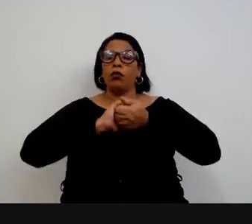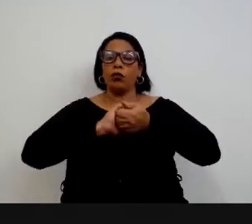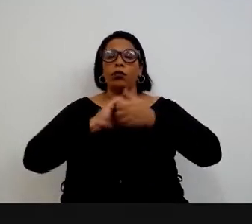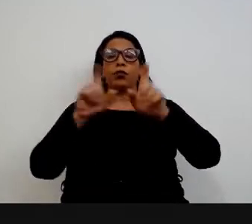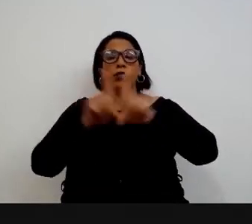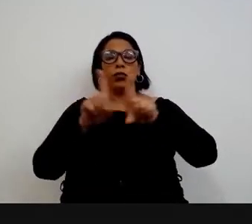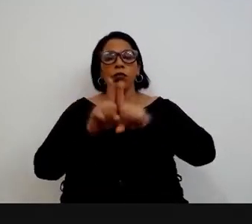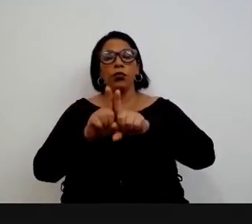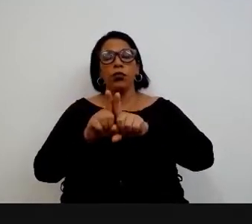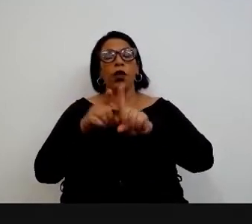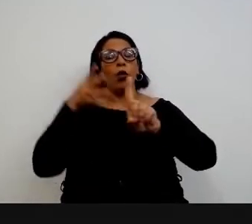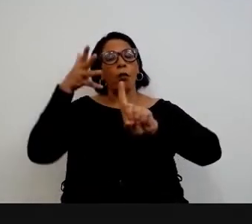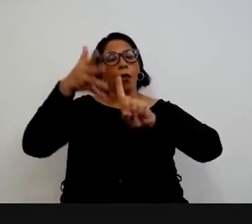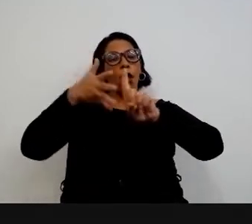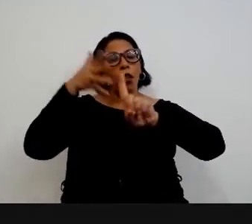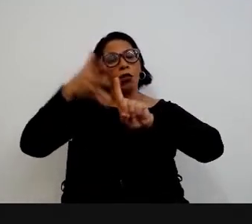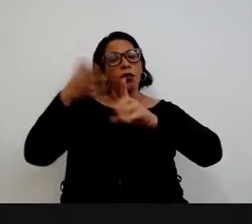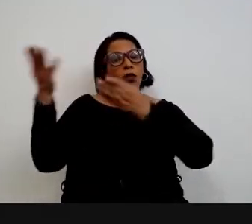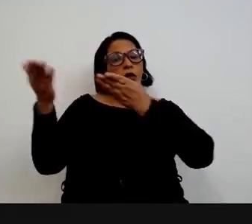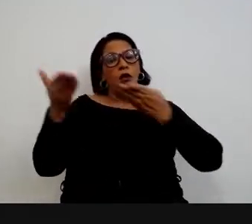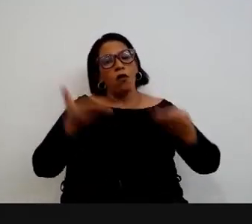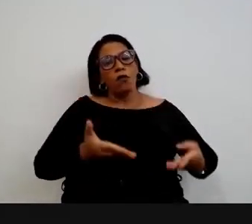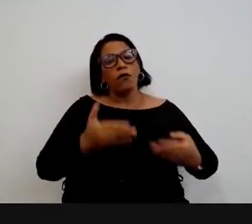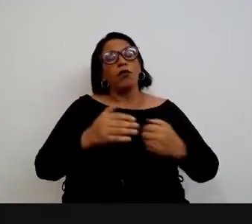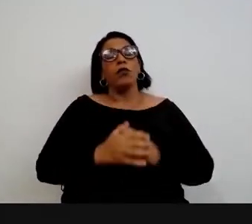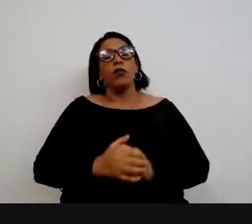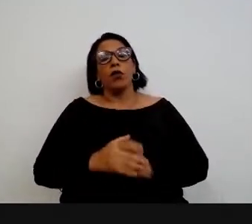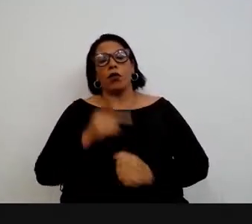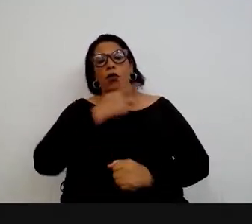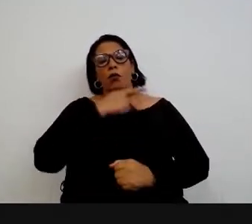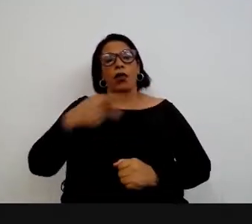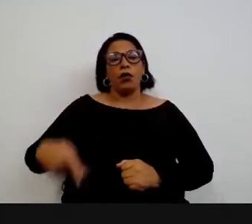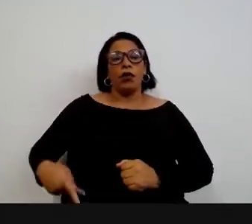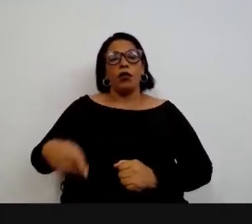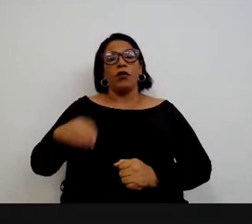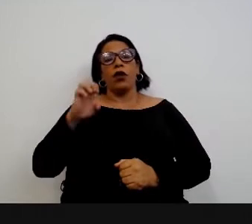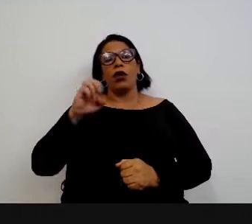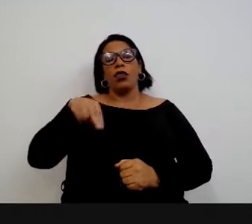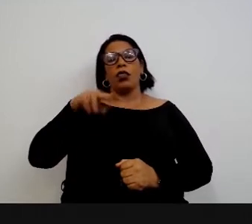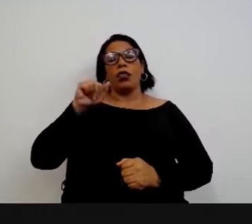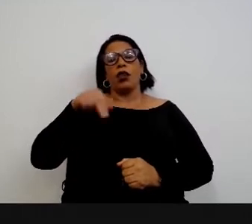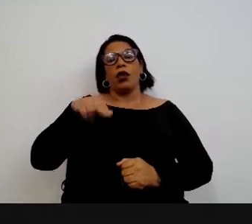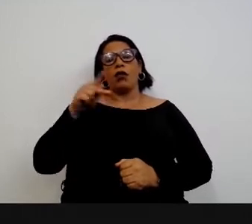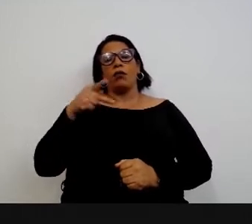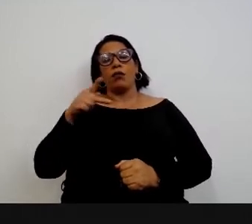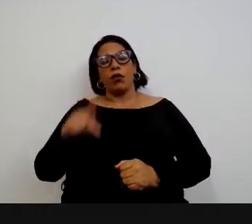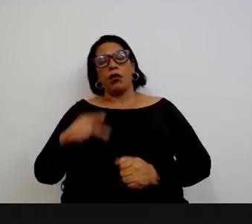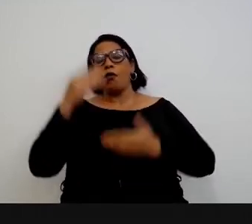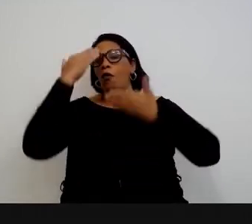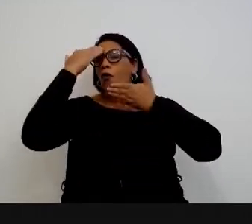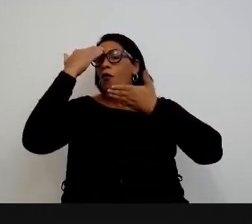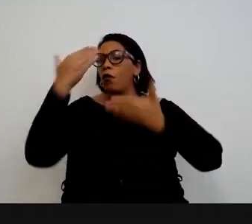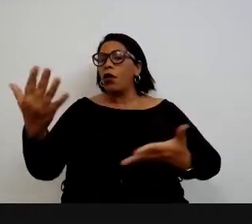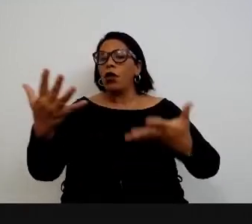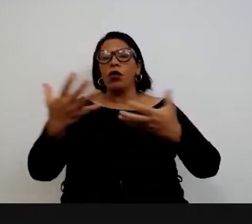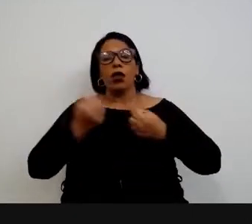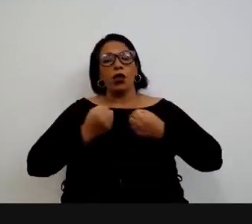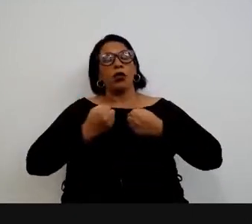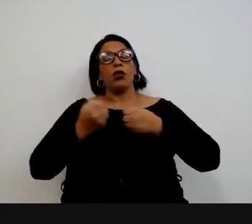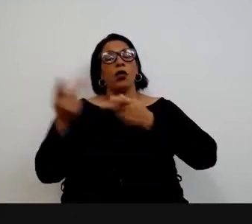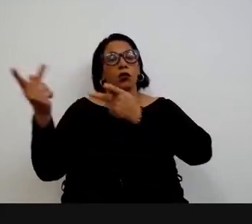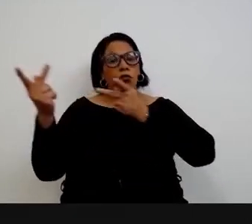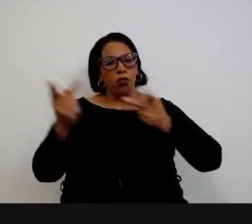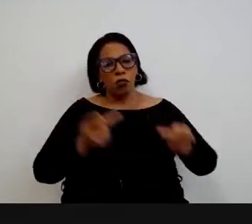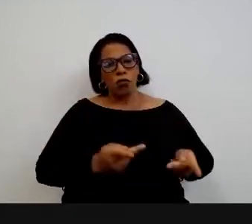também o nosso palestrante convidado, presidente da Enap, Diogo Costa. Obrigado por ter aceito o nosso